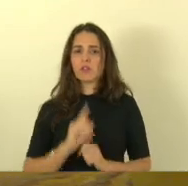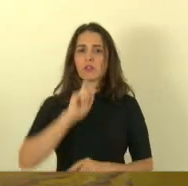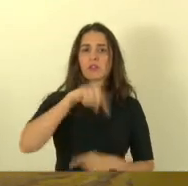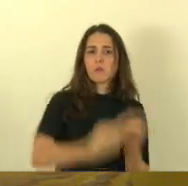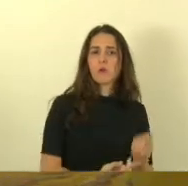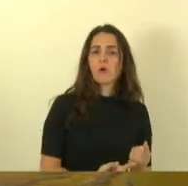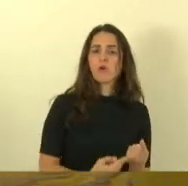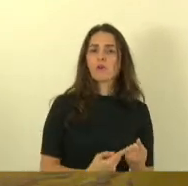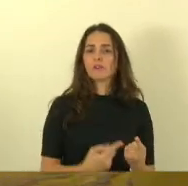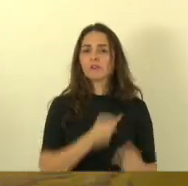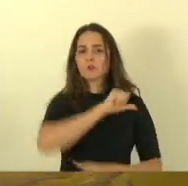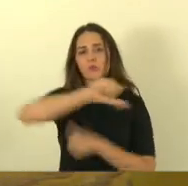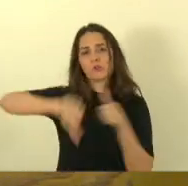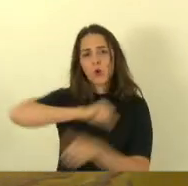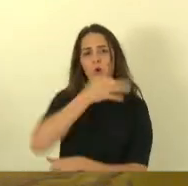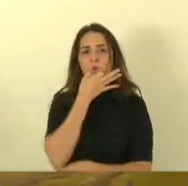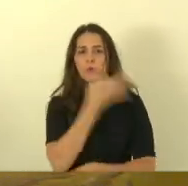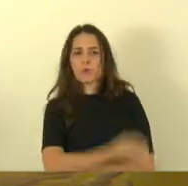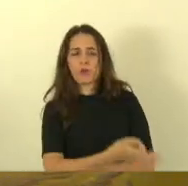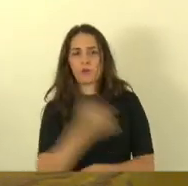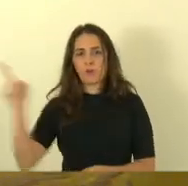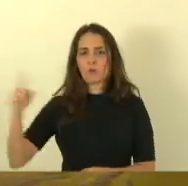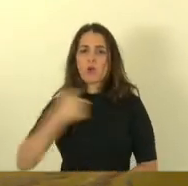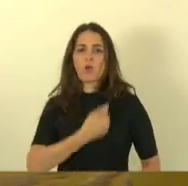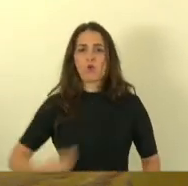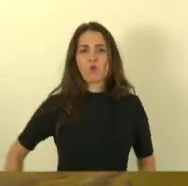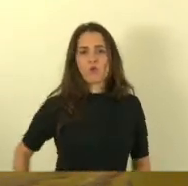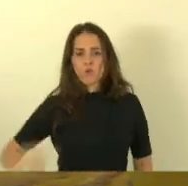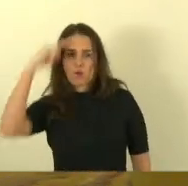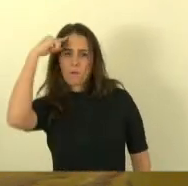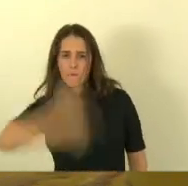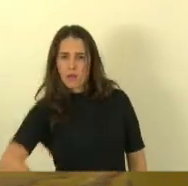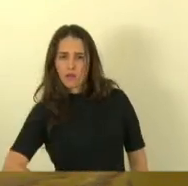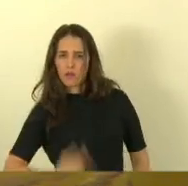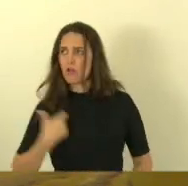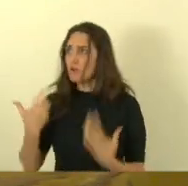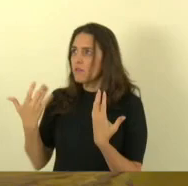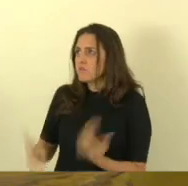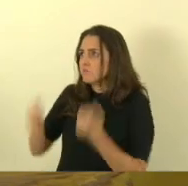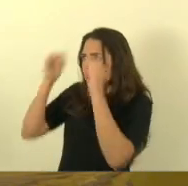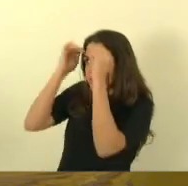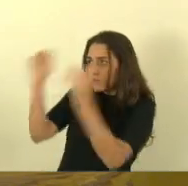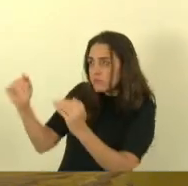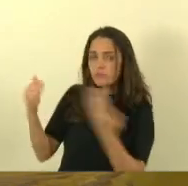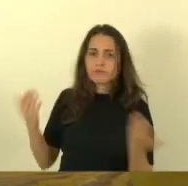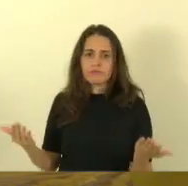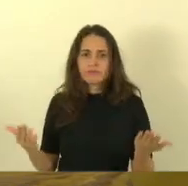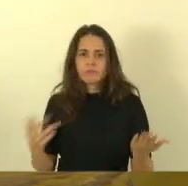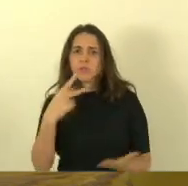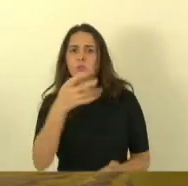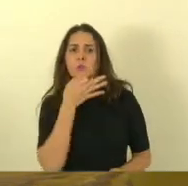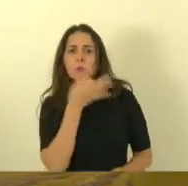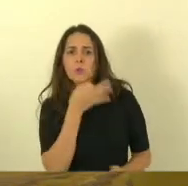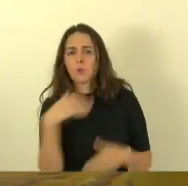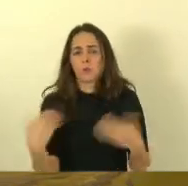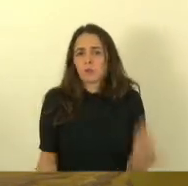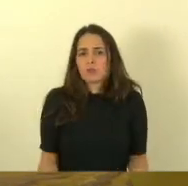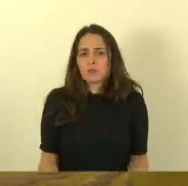no outro, porque o governador manda, você vota contra, fica difícil saber qual é a sua convicção.